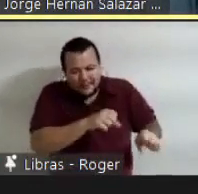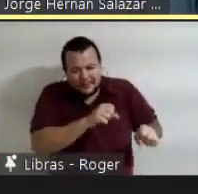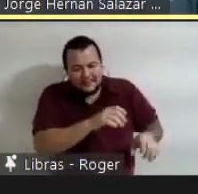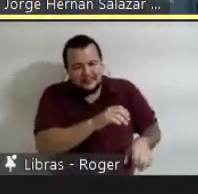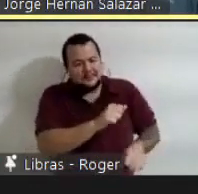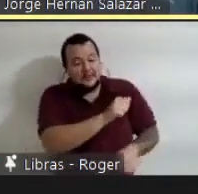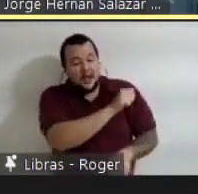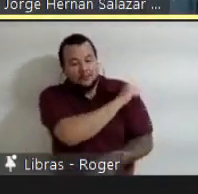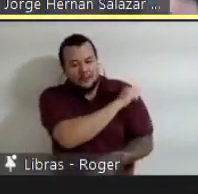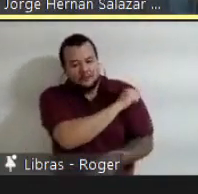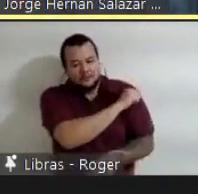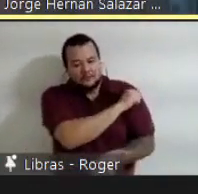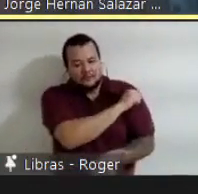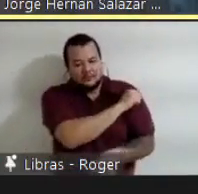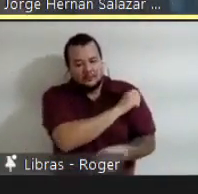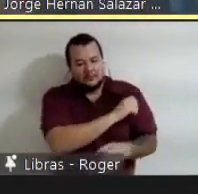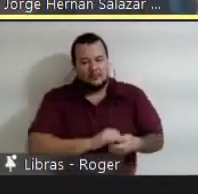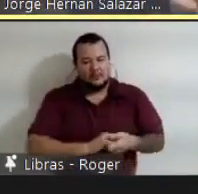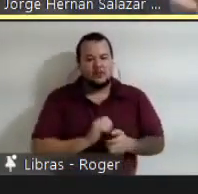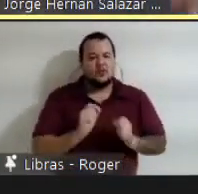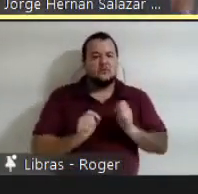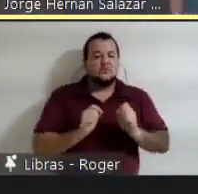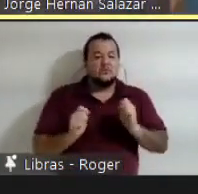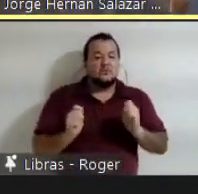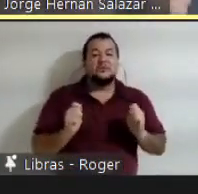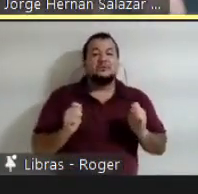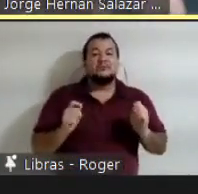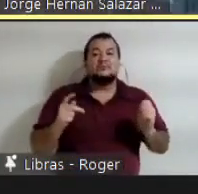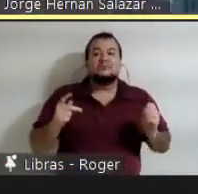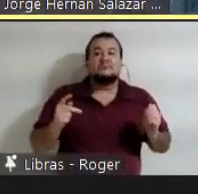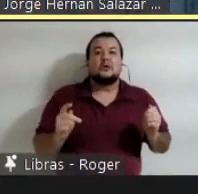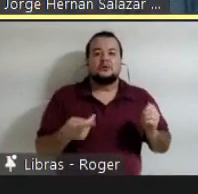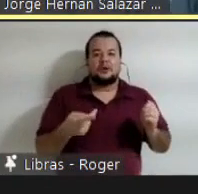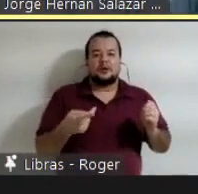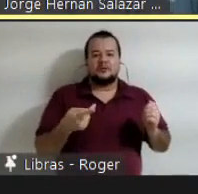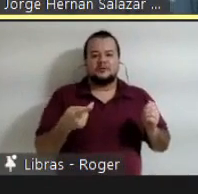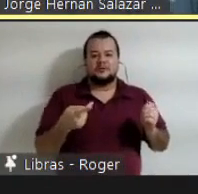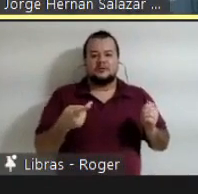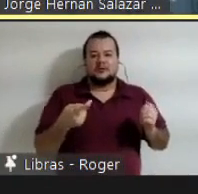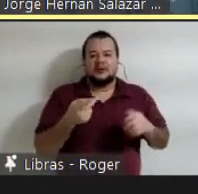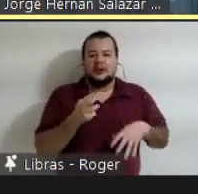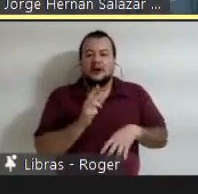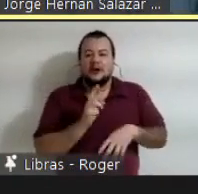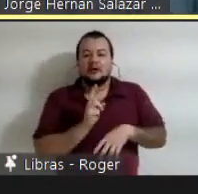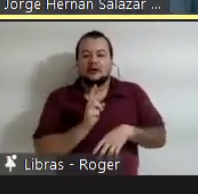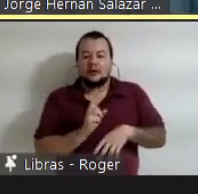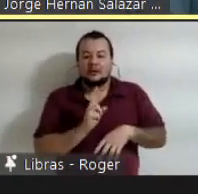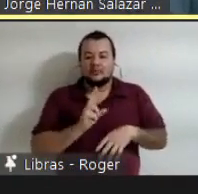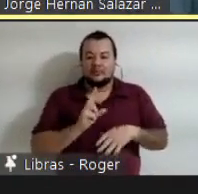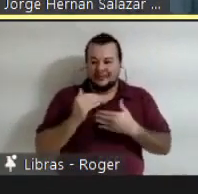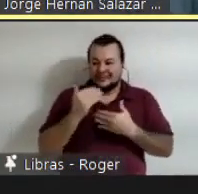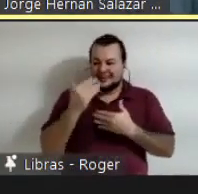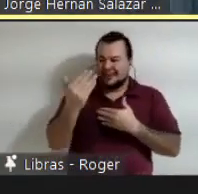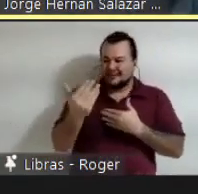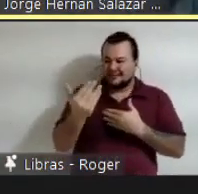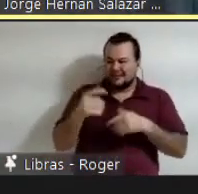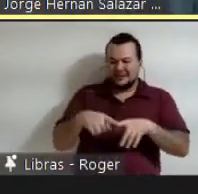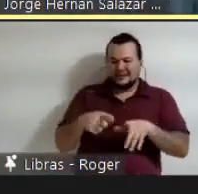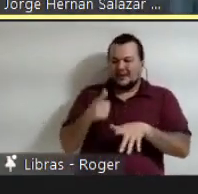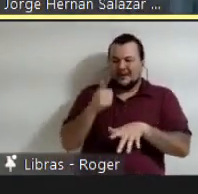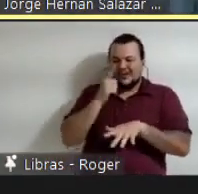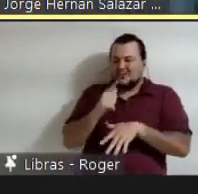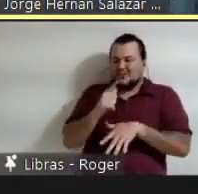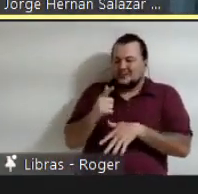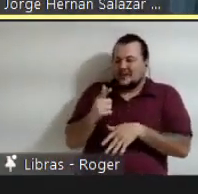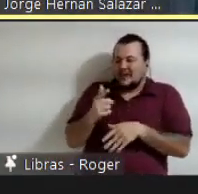O que acontece? Pode ser que a resposta este al frente, mas não reconhecemos. As coisas podem passar frente a nos